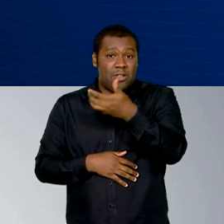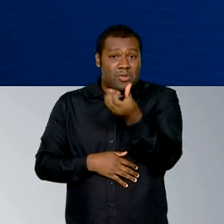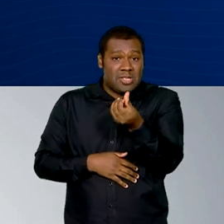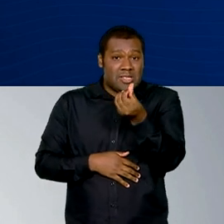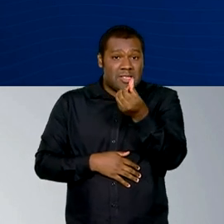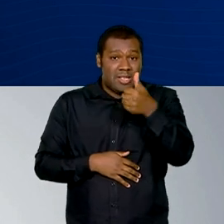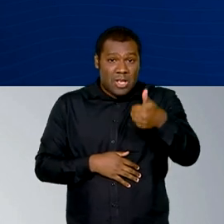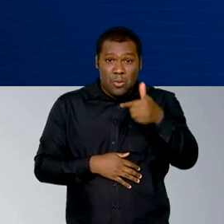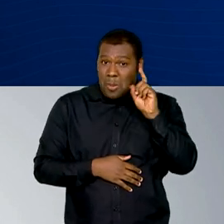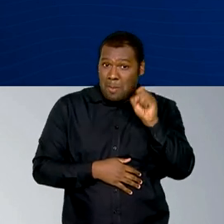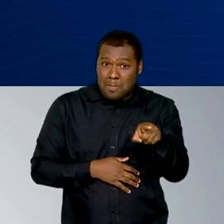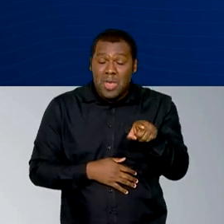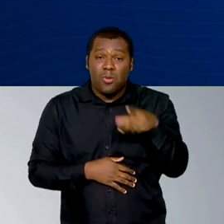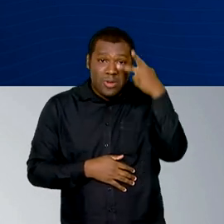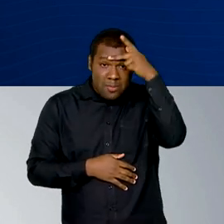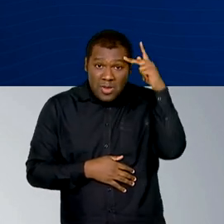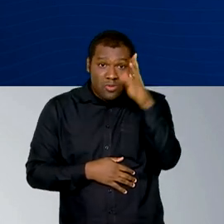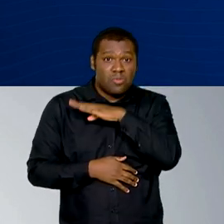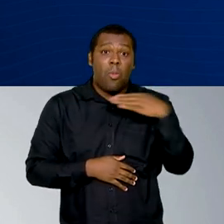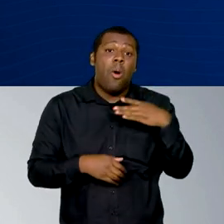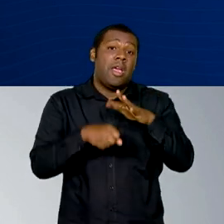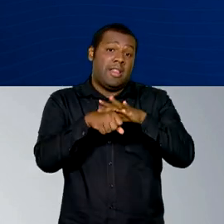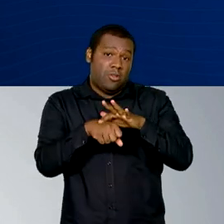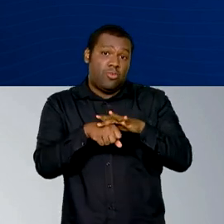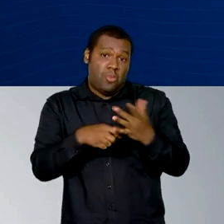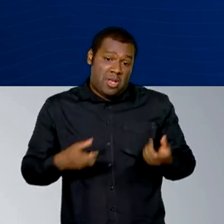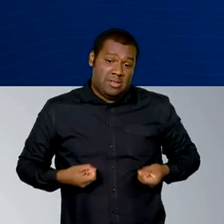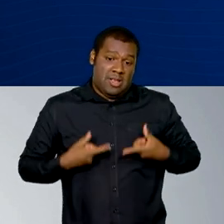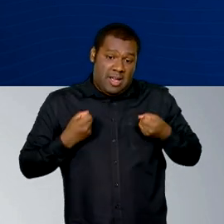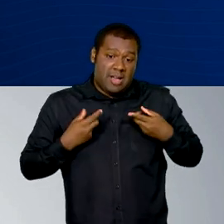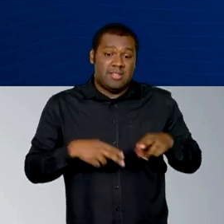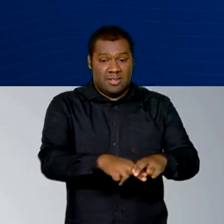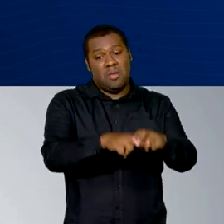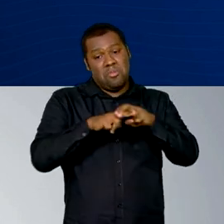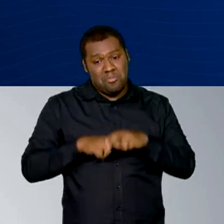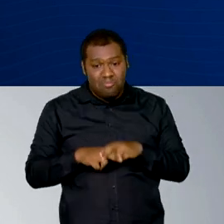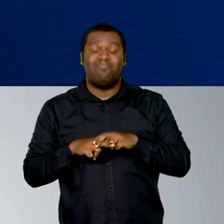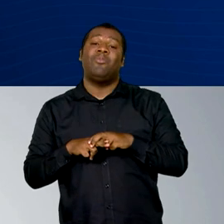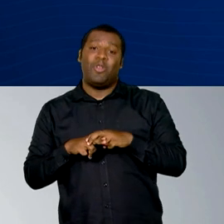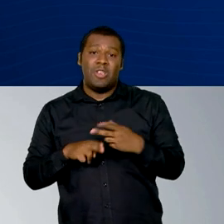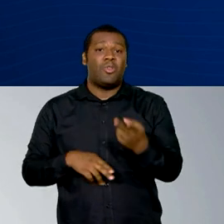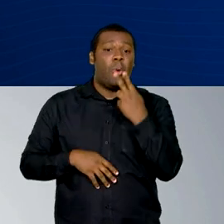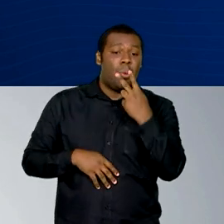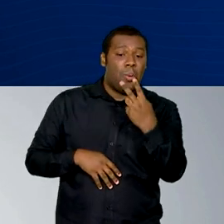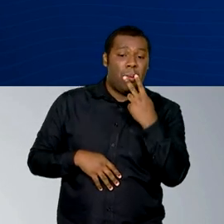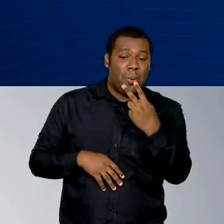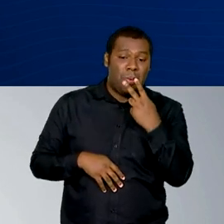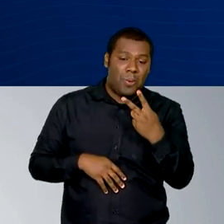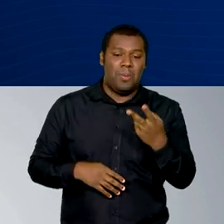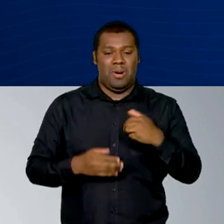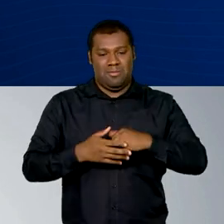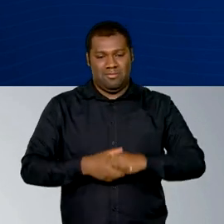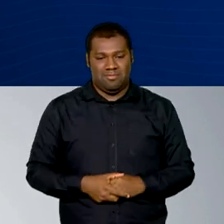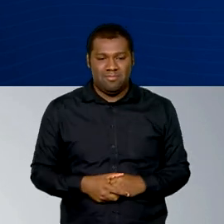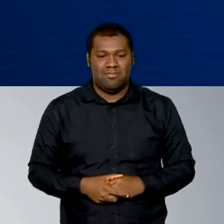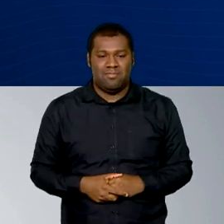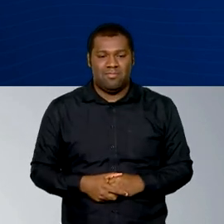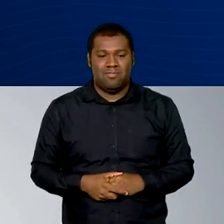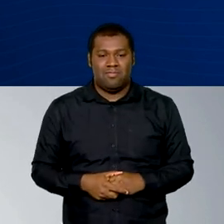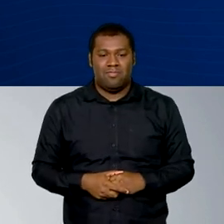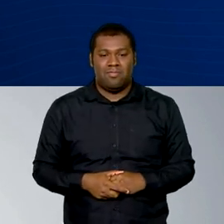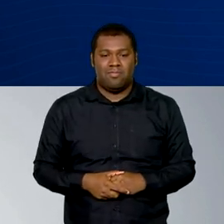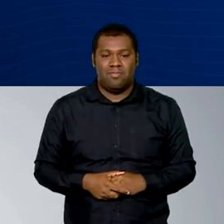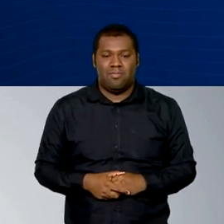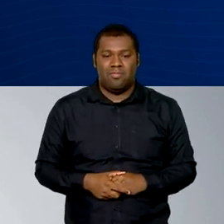de câncer no Brasil, o que representa 13% do total de óbitos pela doença. Já o consumo